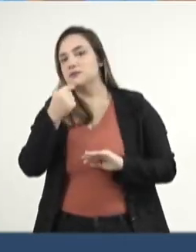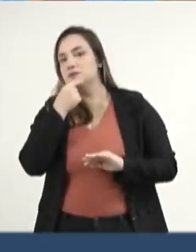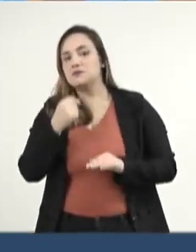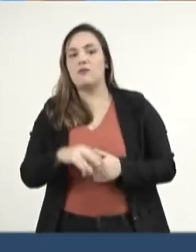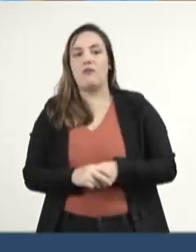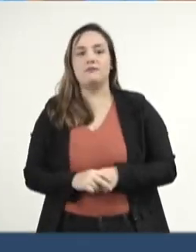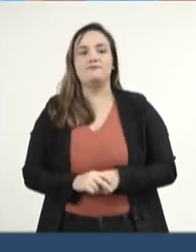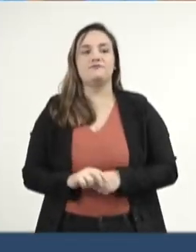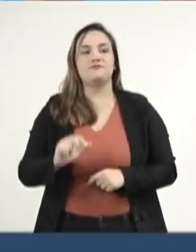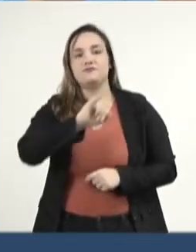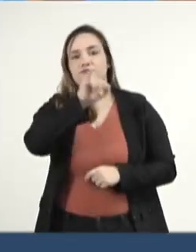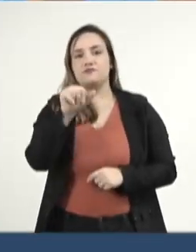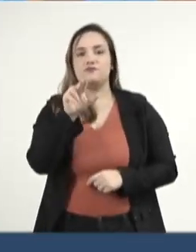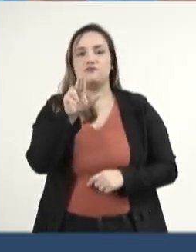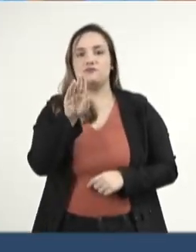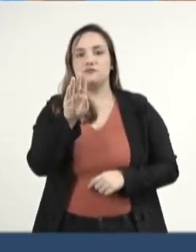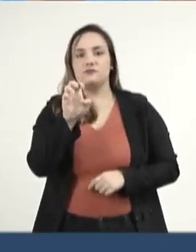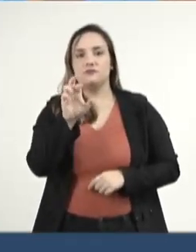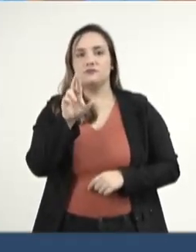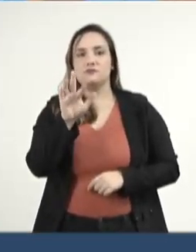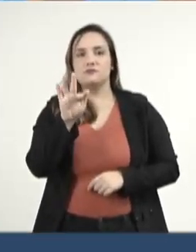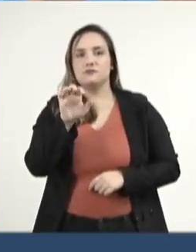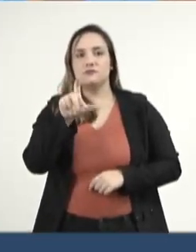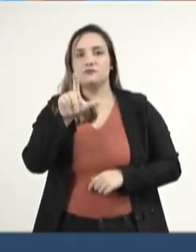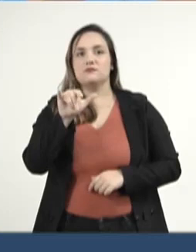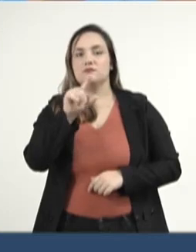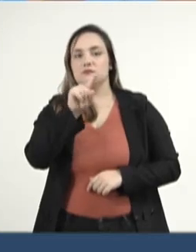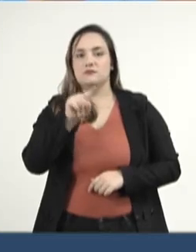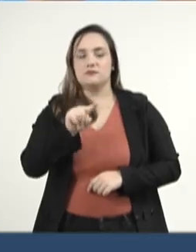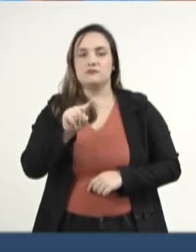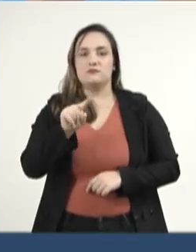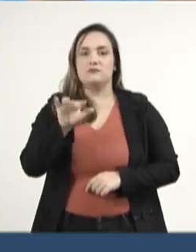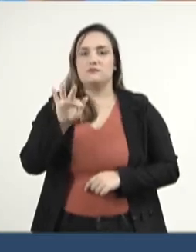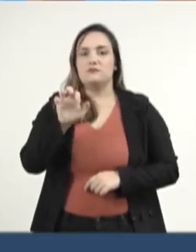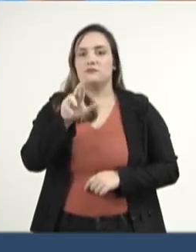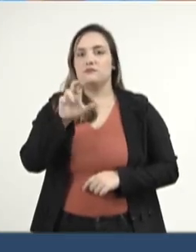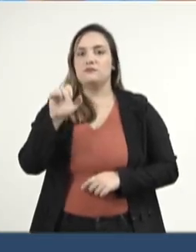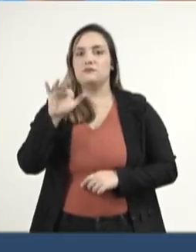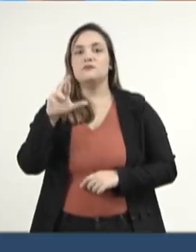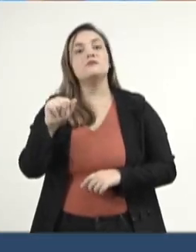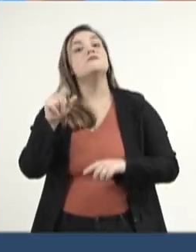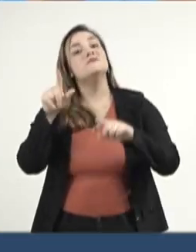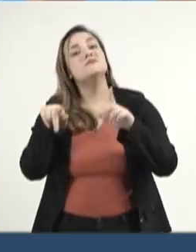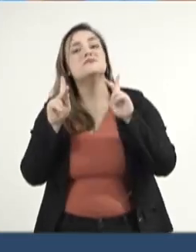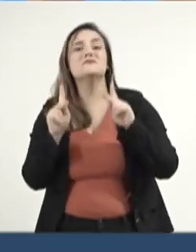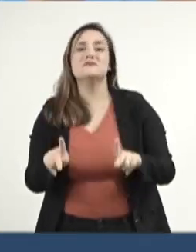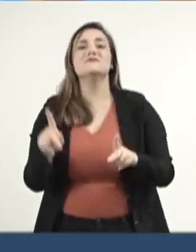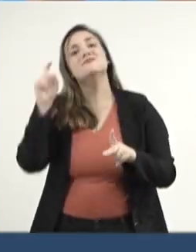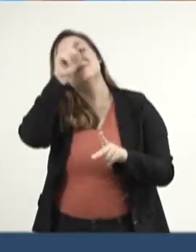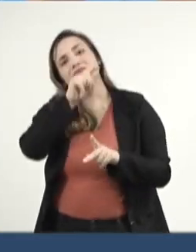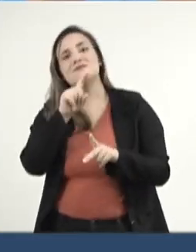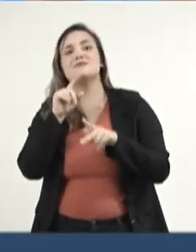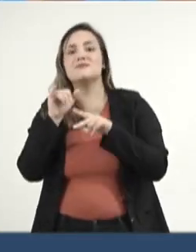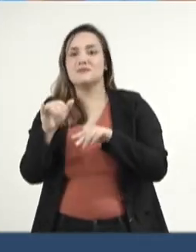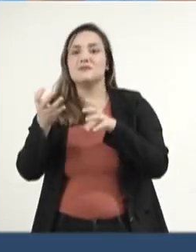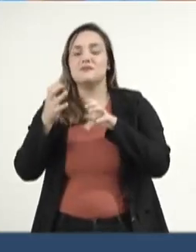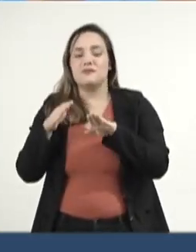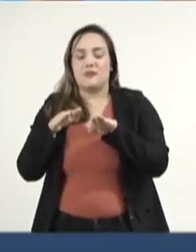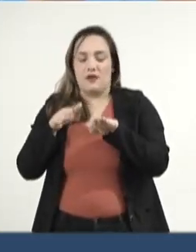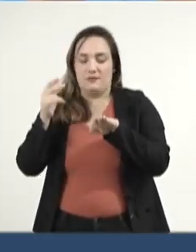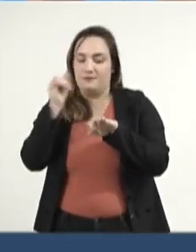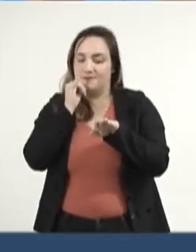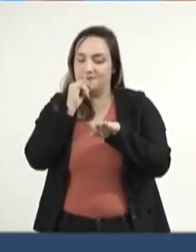Gilber Félix Ferreira. Atualmente, a população enfrenta grande dificuldade ao tentar acessar as